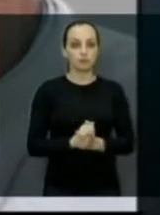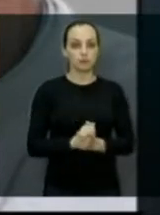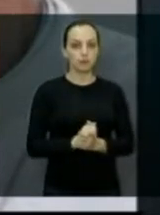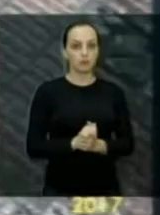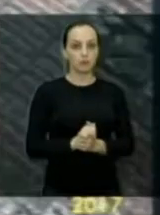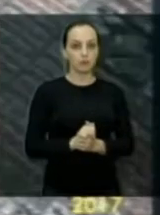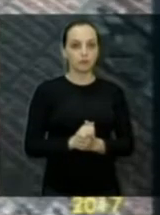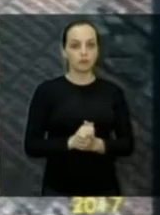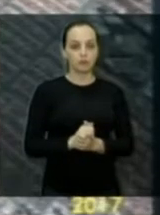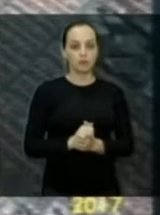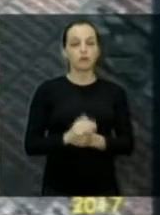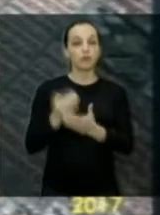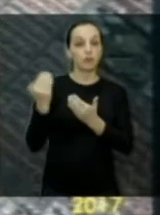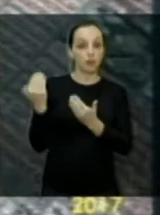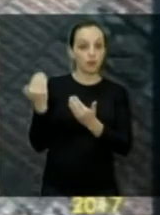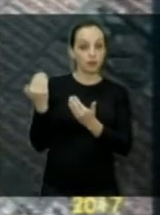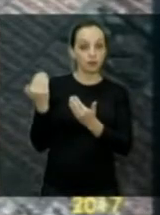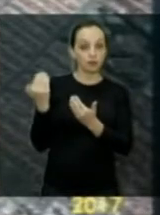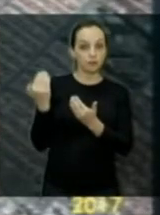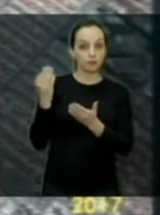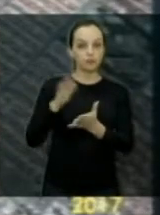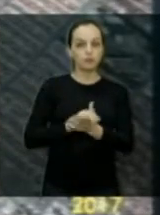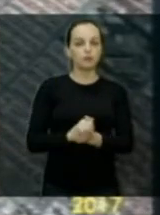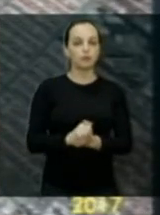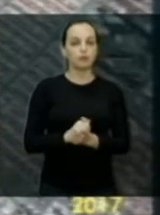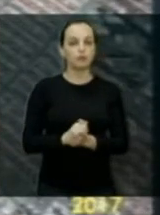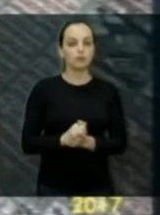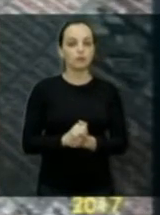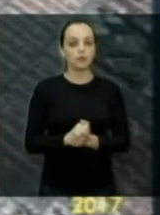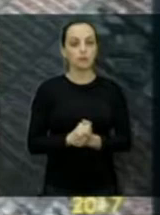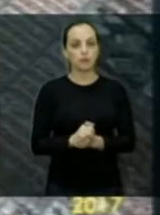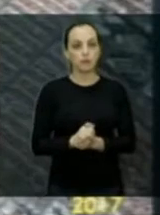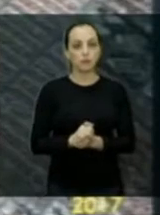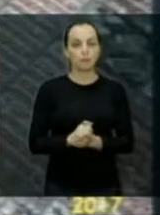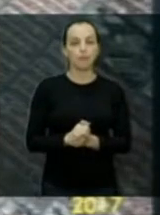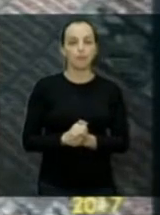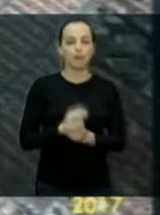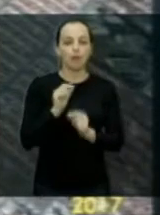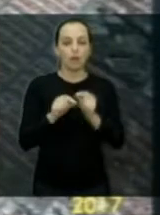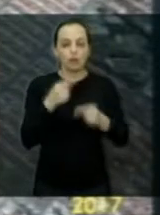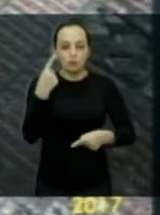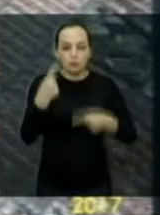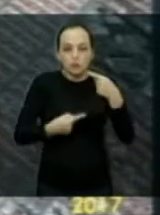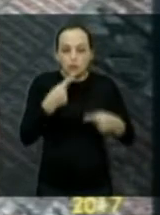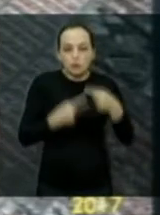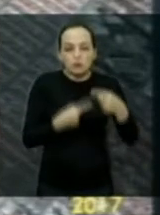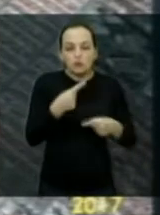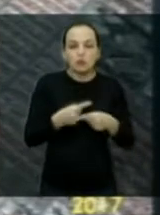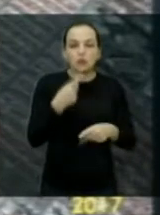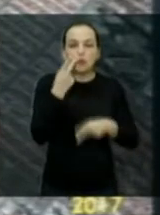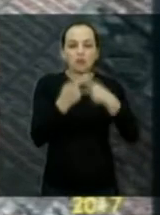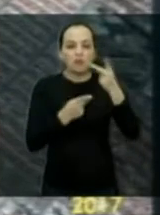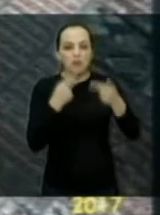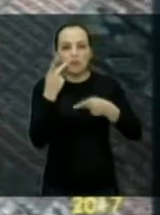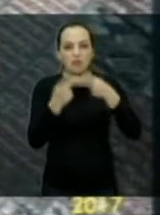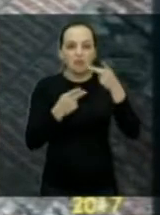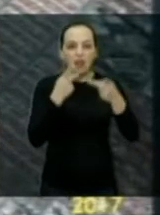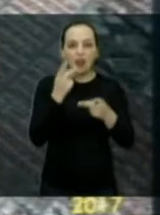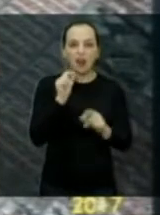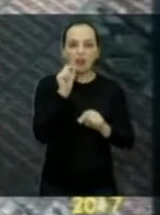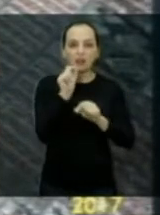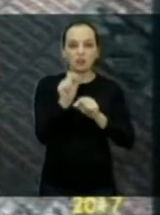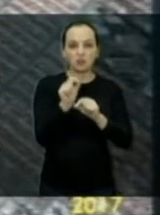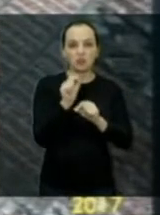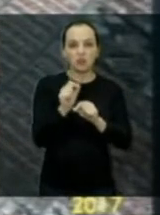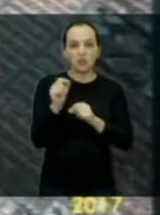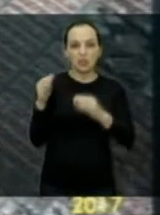Volta uma imagem. Aí. Teve muita polêmica, muita gente dizendo, inclusive, que o fato de ter